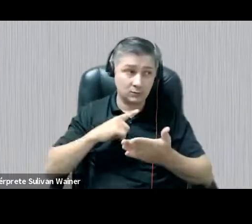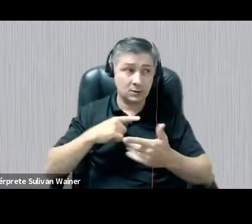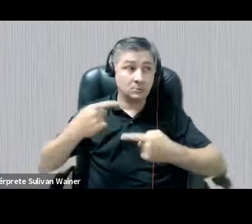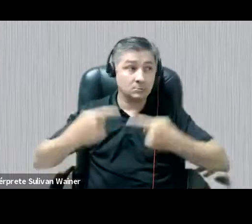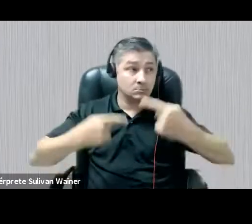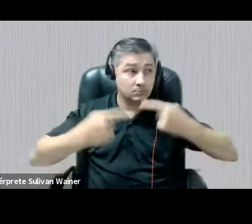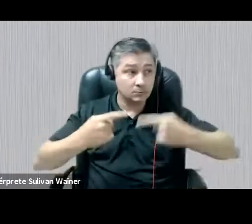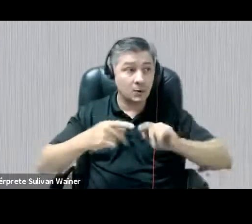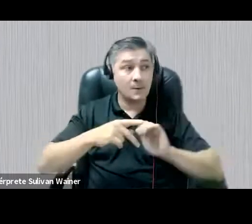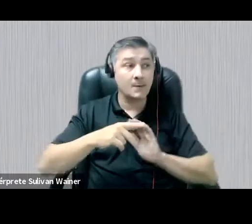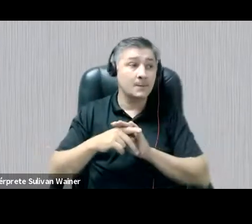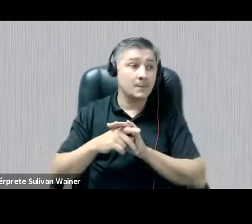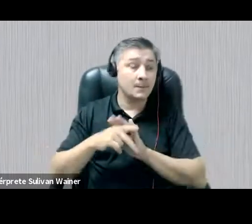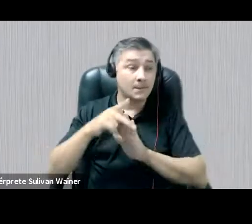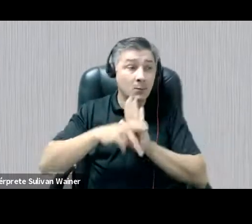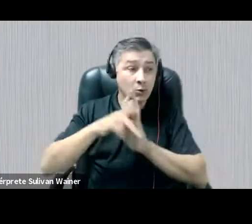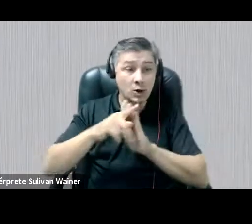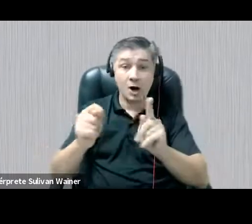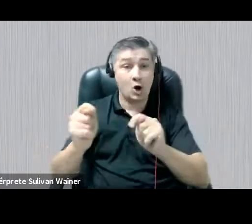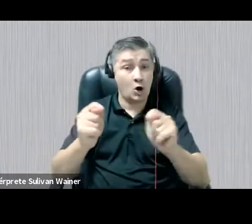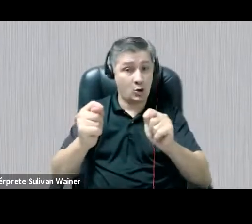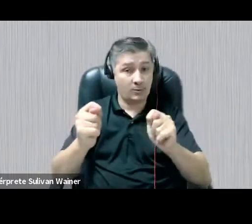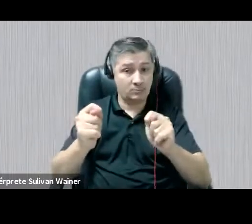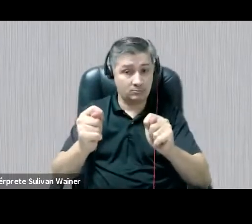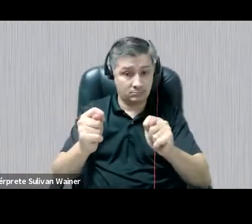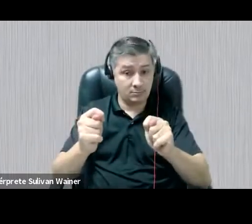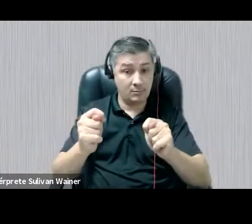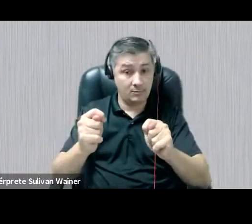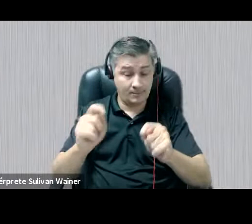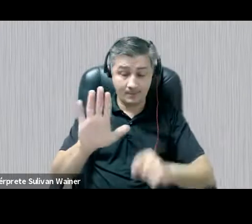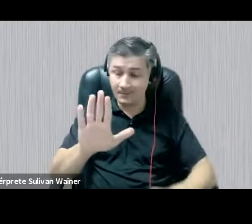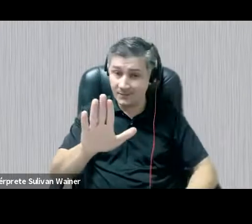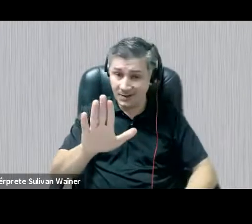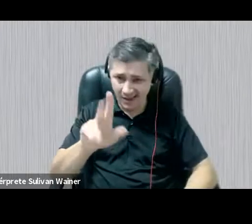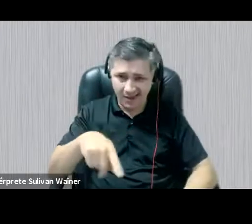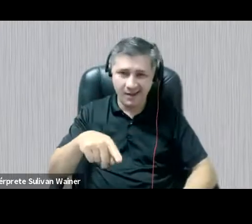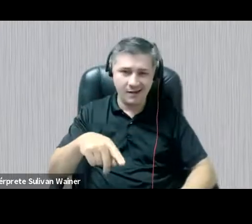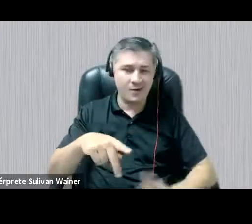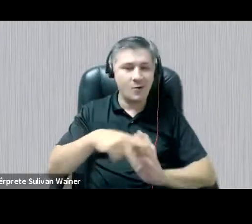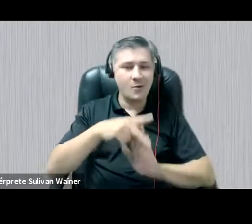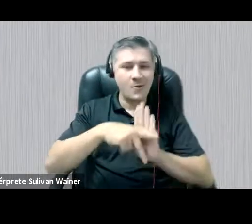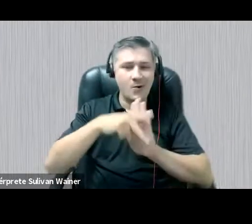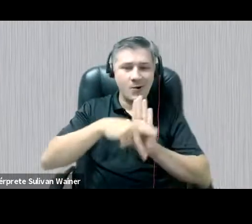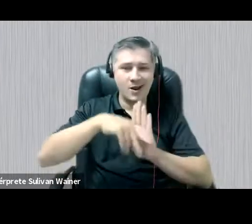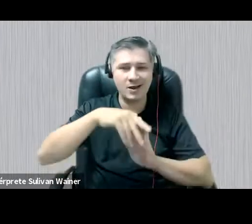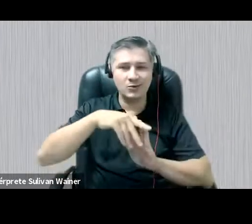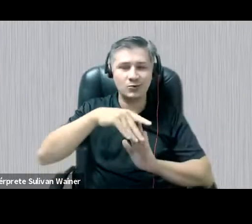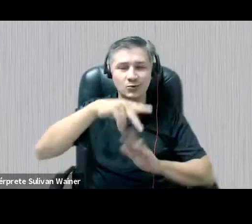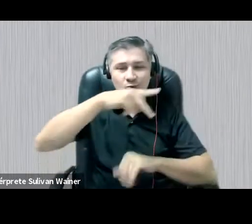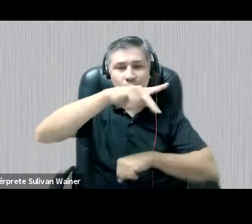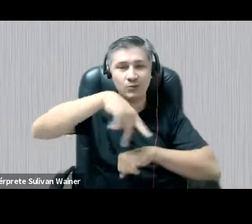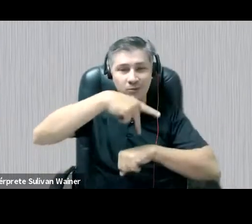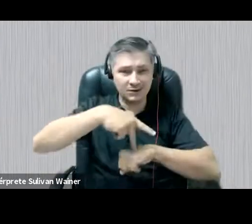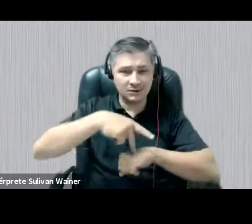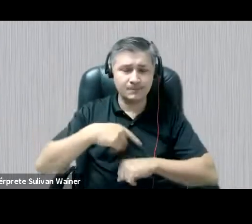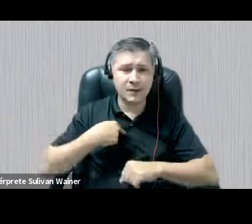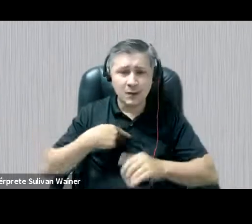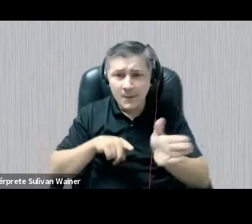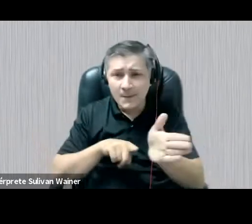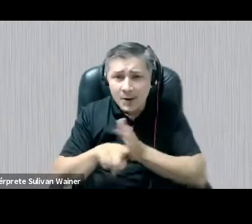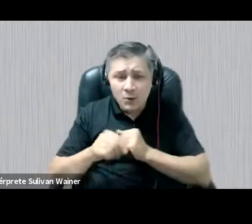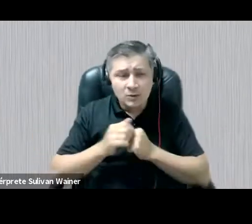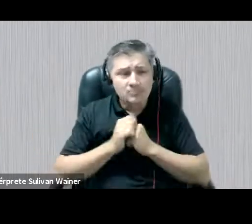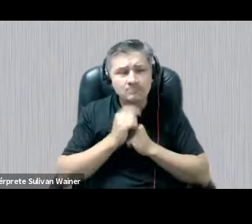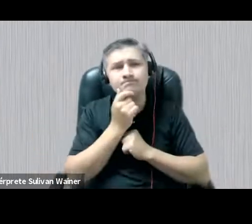Trata-se desse modo de um projeto de uma nação. E aqui uma primeira pergunta que nos fazemos é